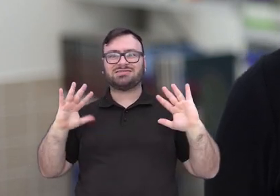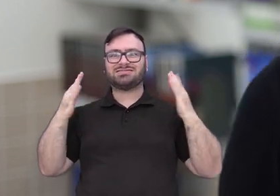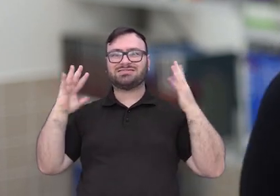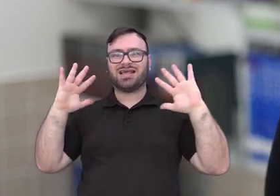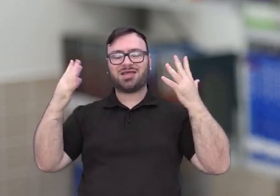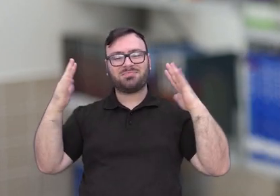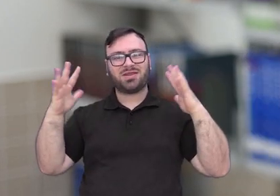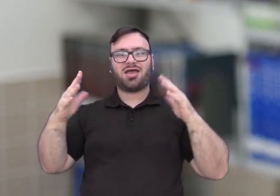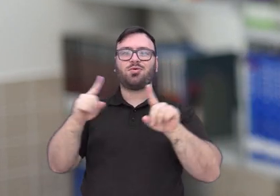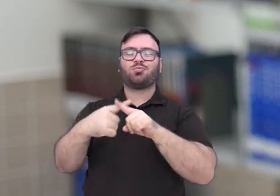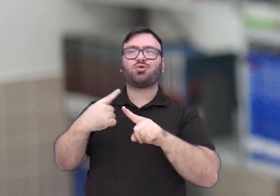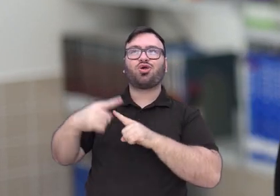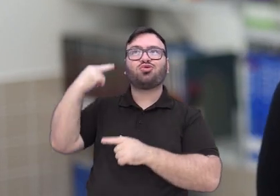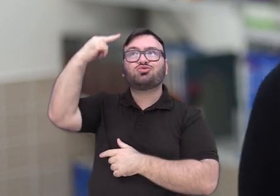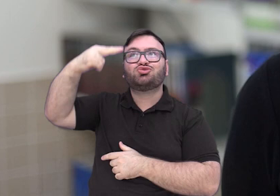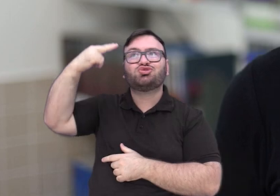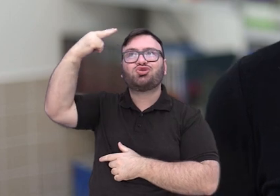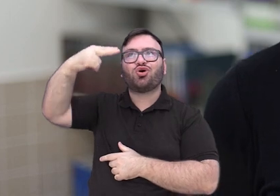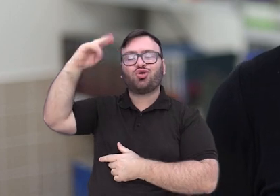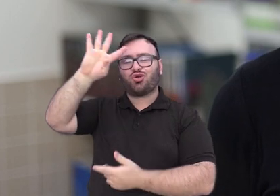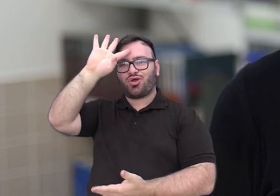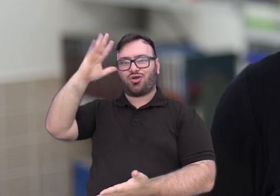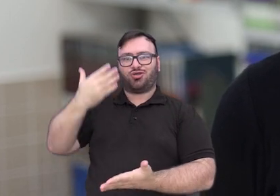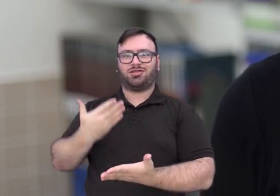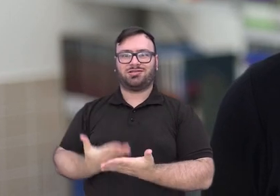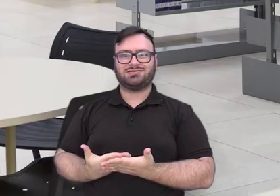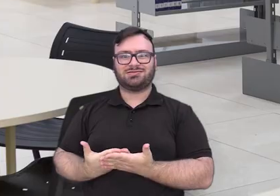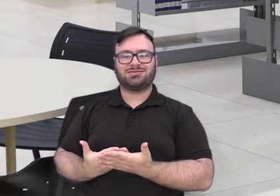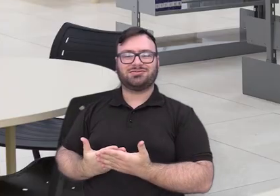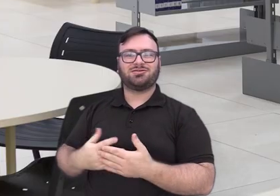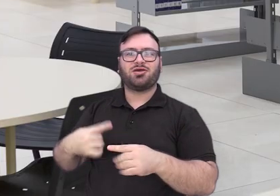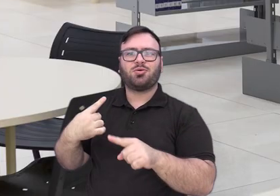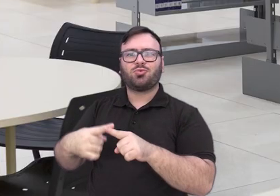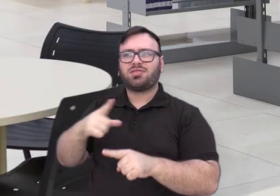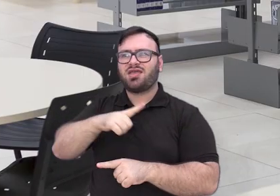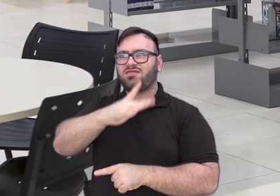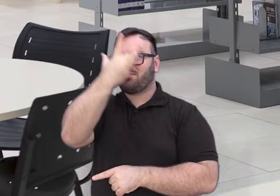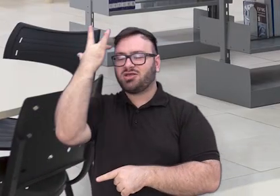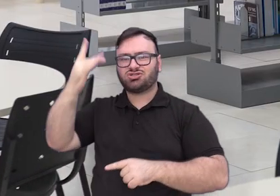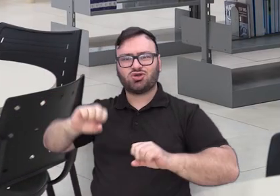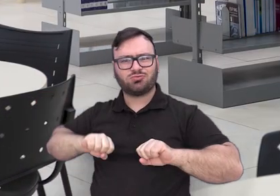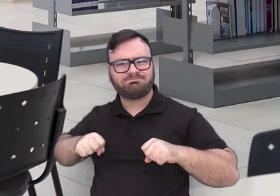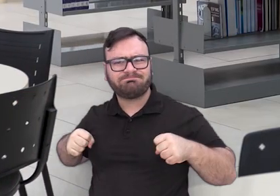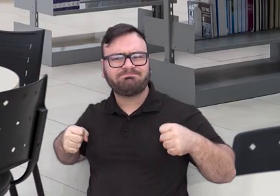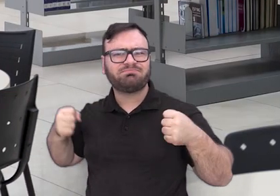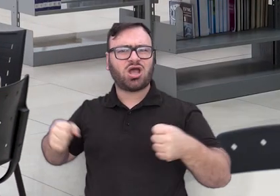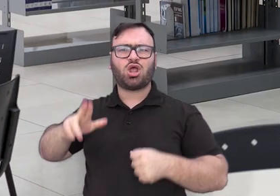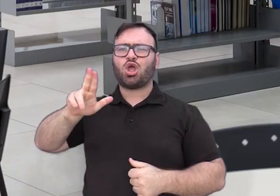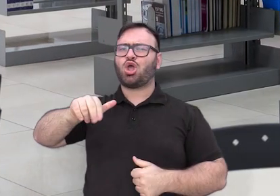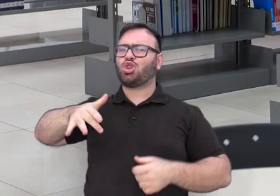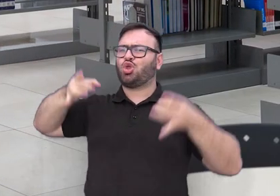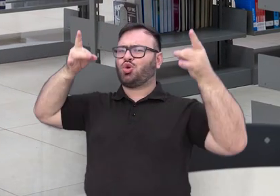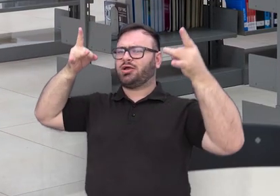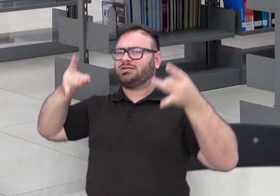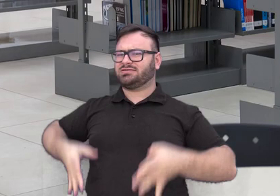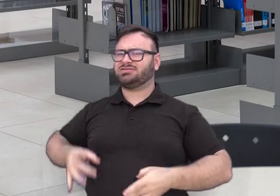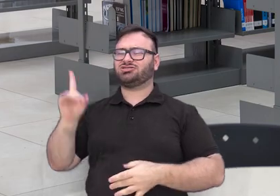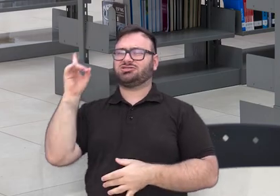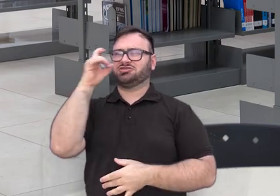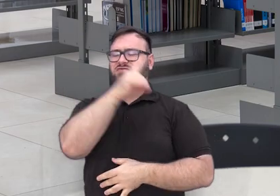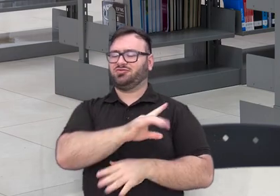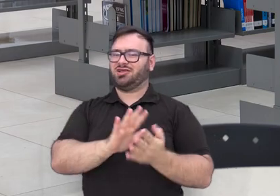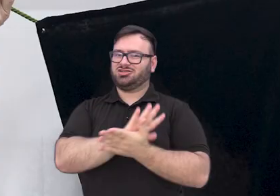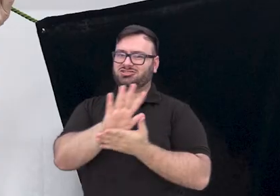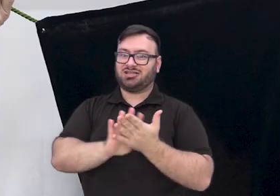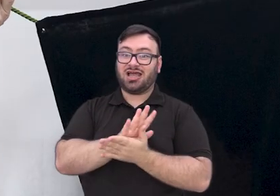É um sonho realizado. E só foi realizado porque contamos com pessoas dedicadas que não desistiram na primeira dificuldade.